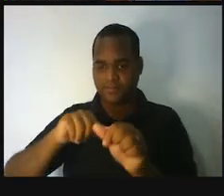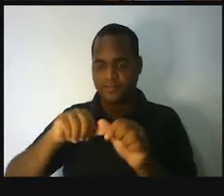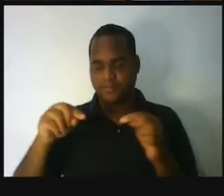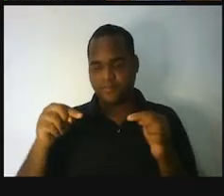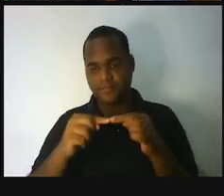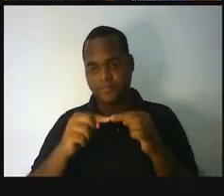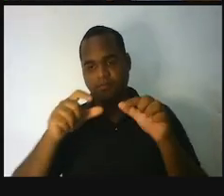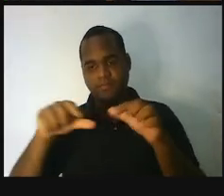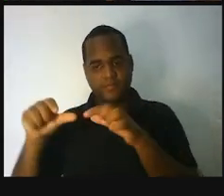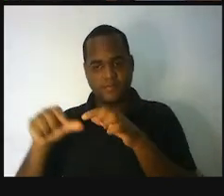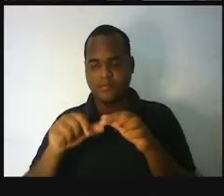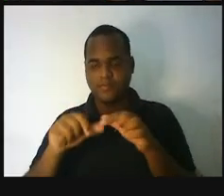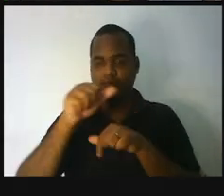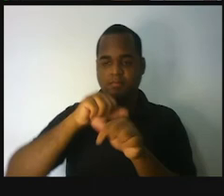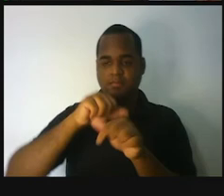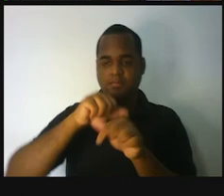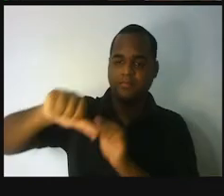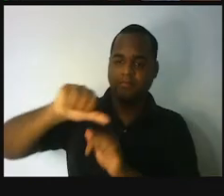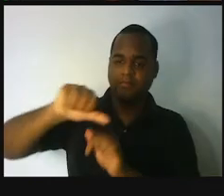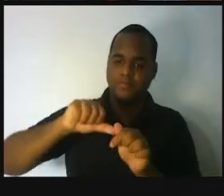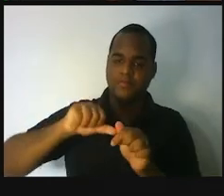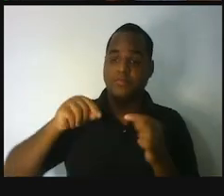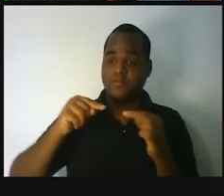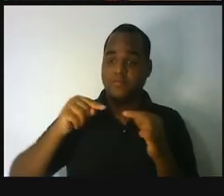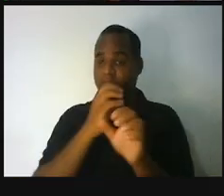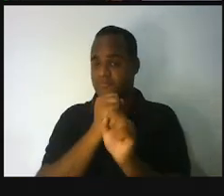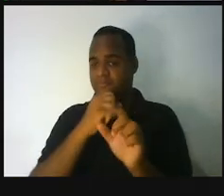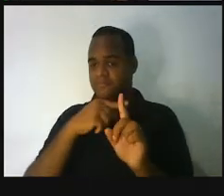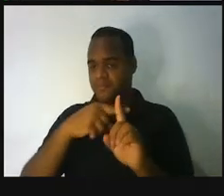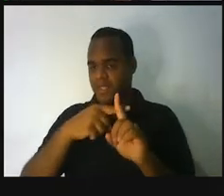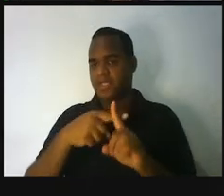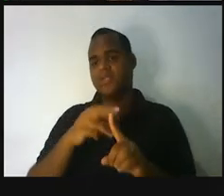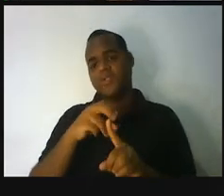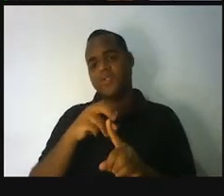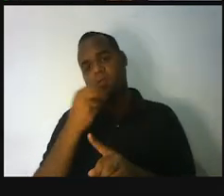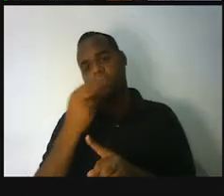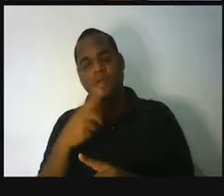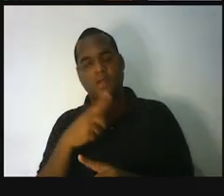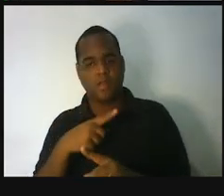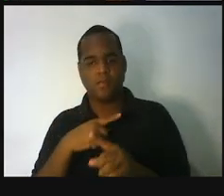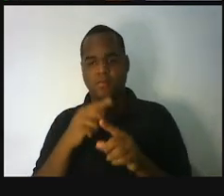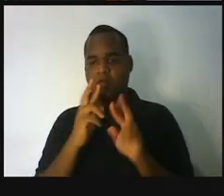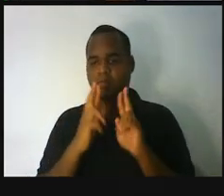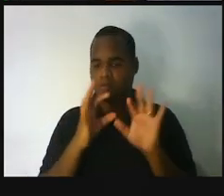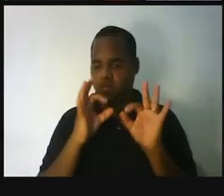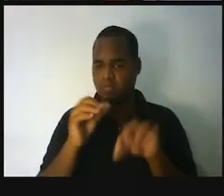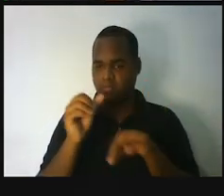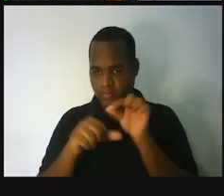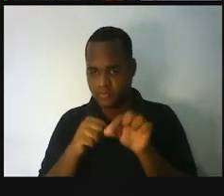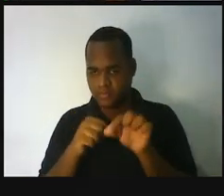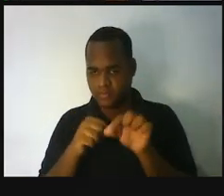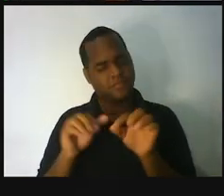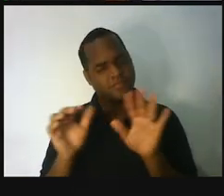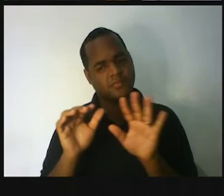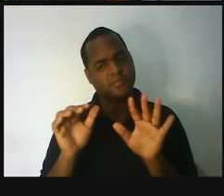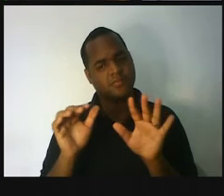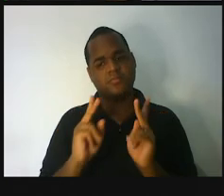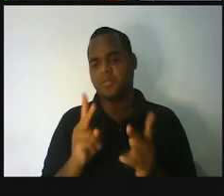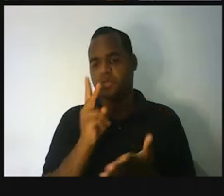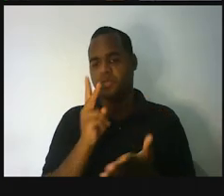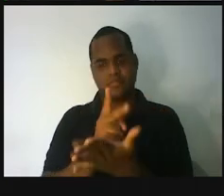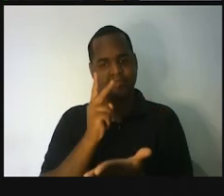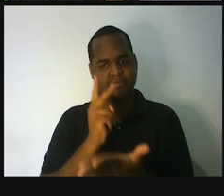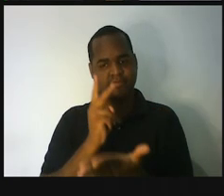na conta, é a conta de mais, a adição, e o resultado não muda. Tá bom? Bacana, né?